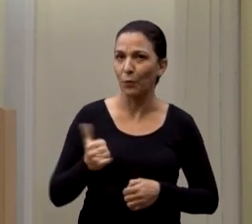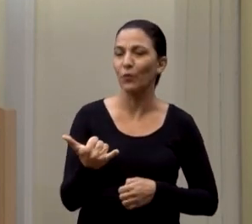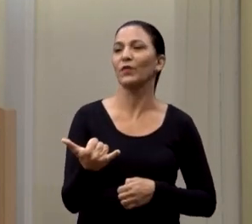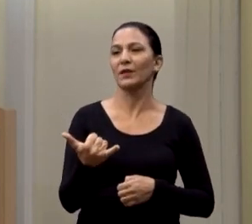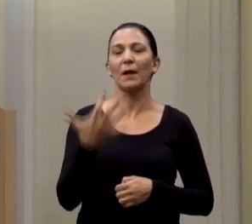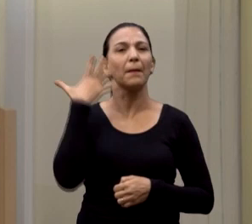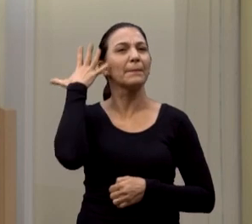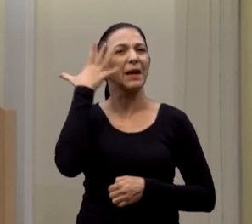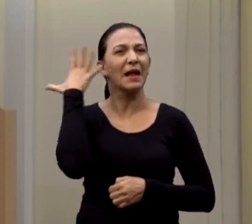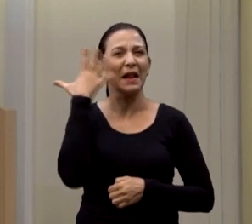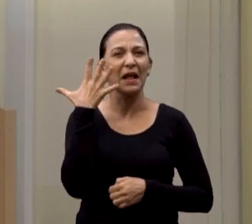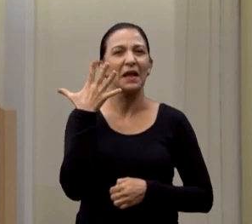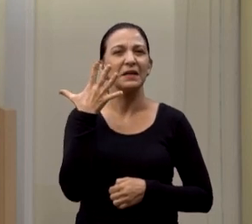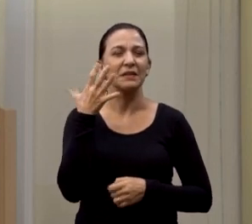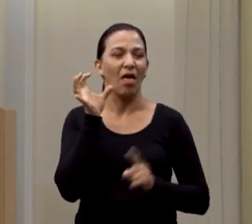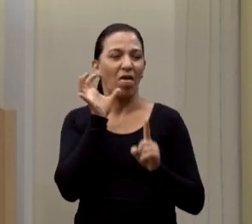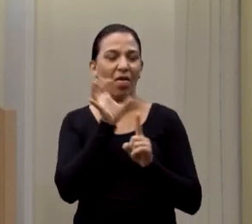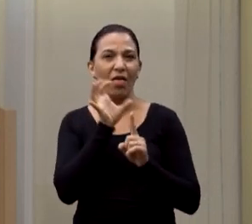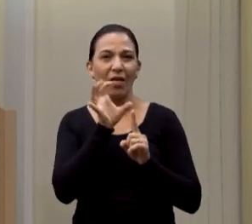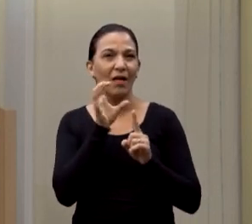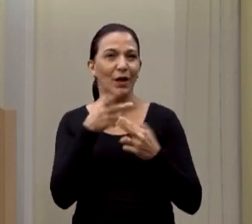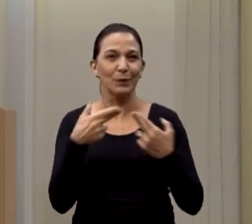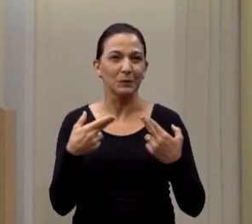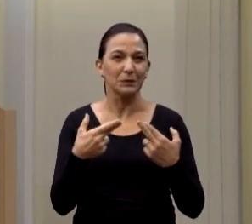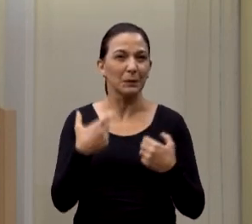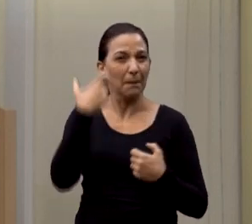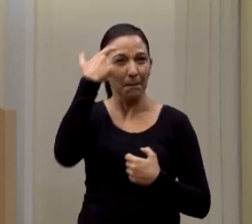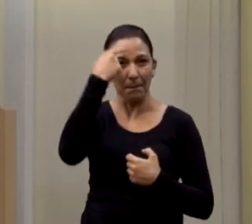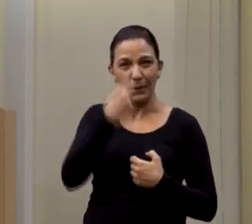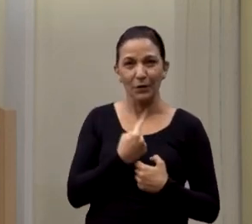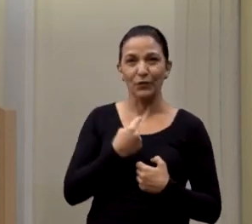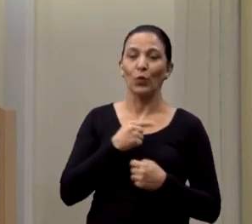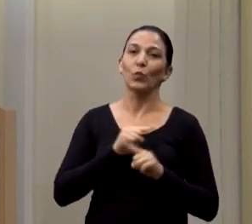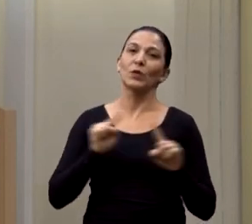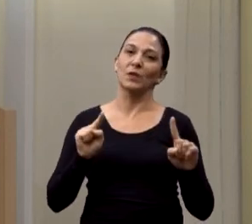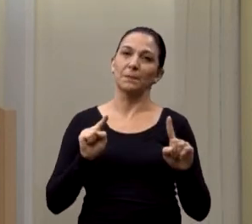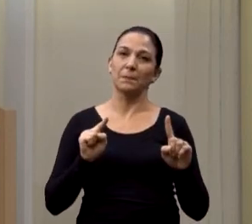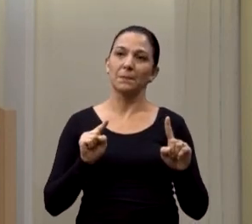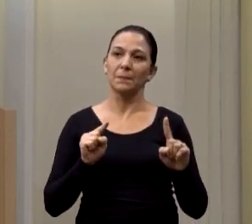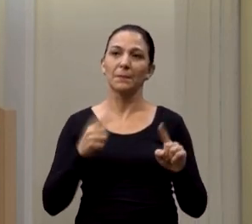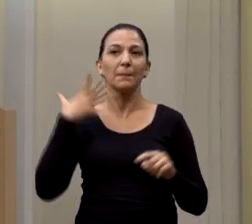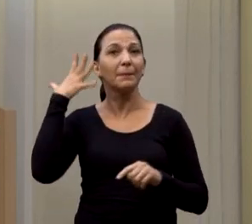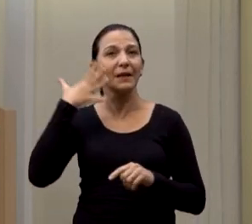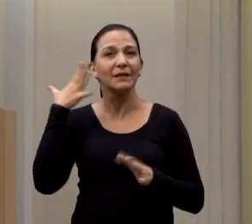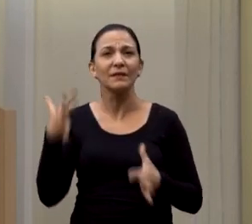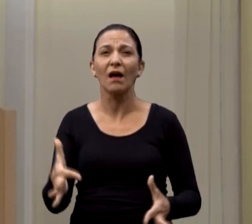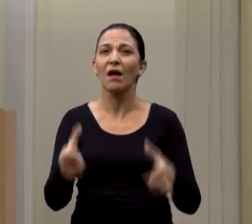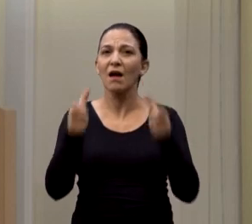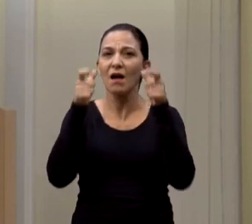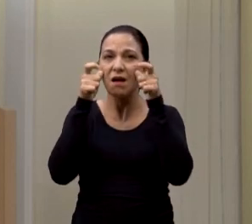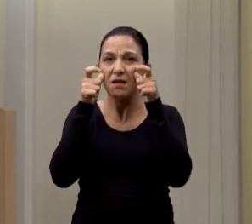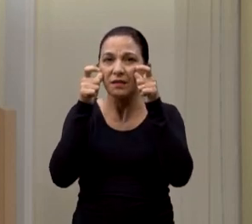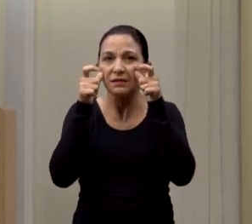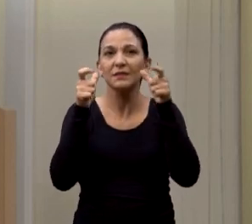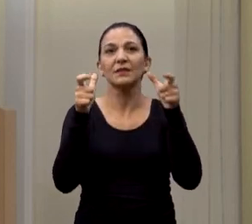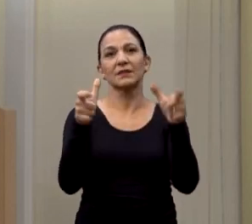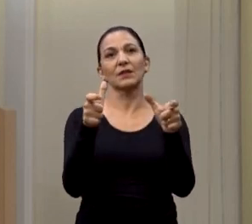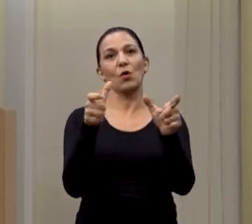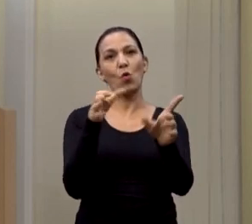sensacionalista, vereador Lineu, que não é muito do meu perfil também, mas fazer uma fala de alerta, de